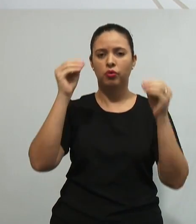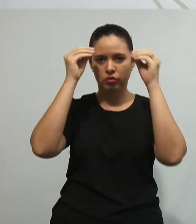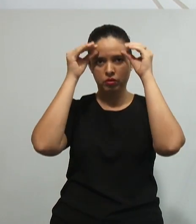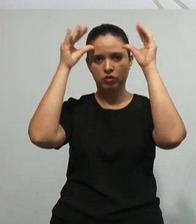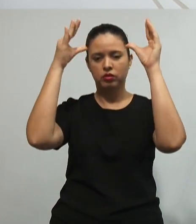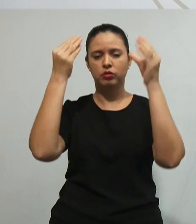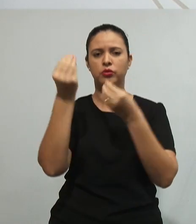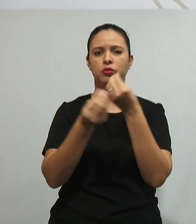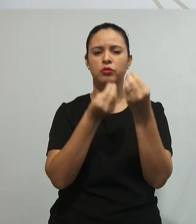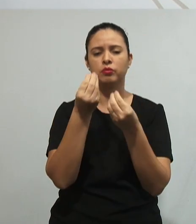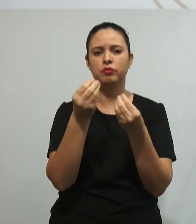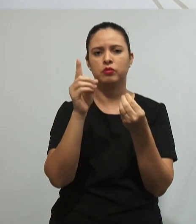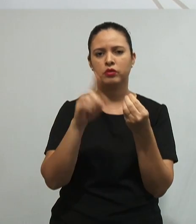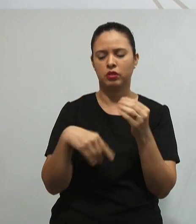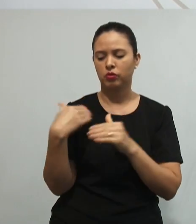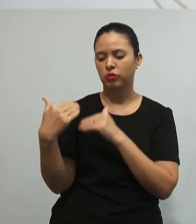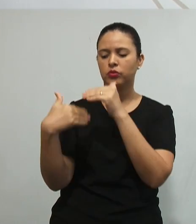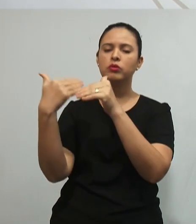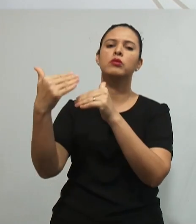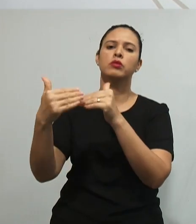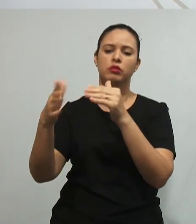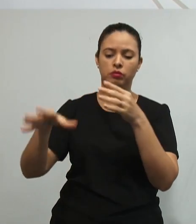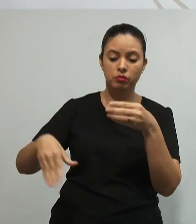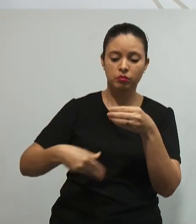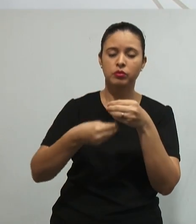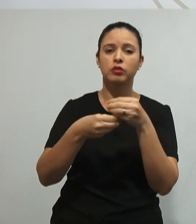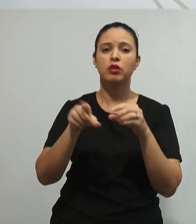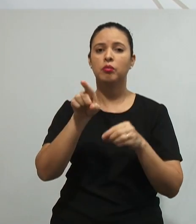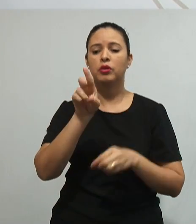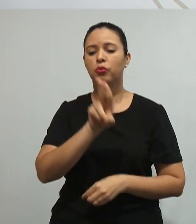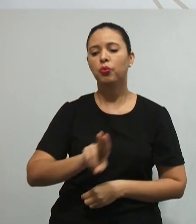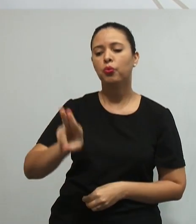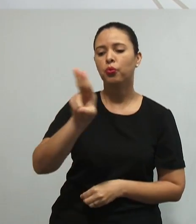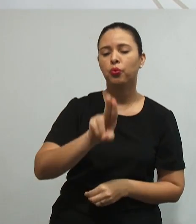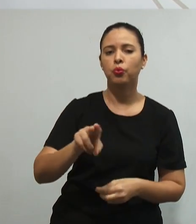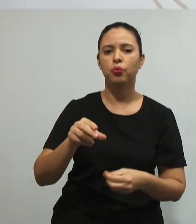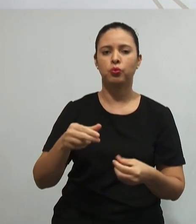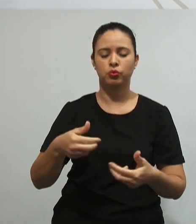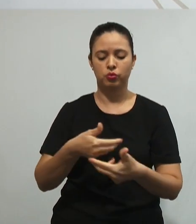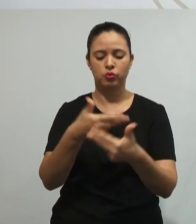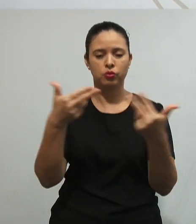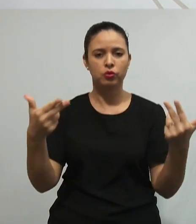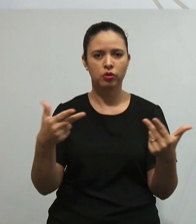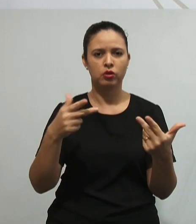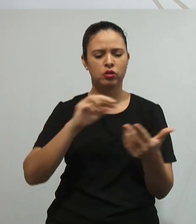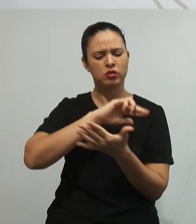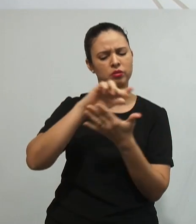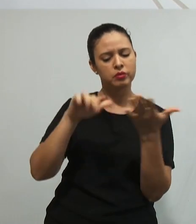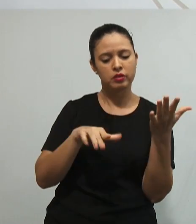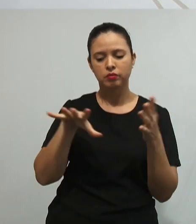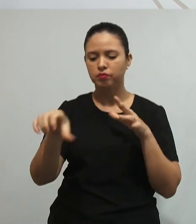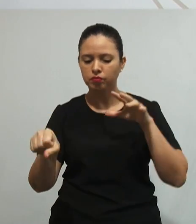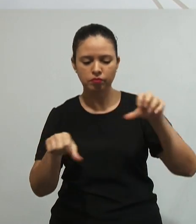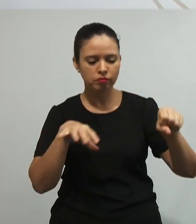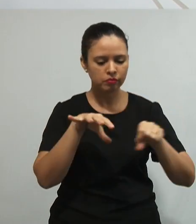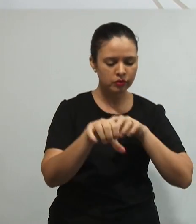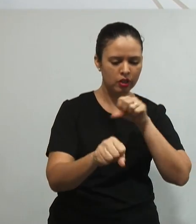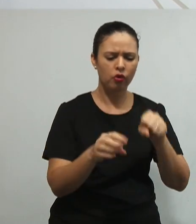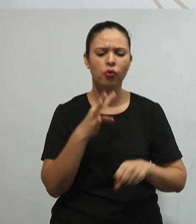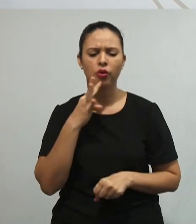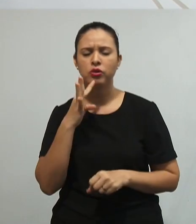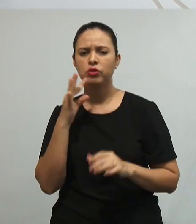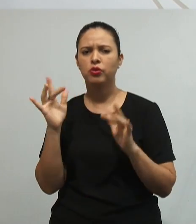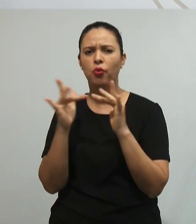de forma construtiva e na manipulação. A criança manipula o objeto e ela vai conhecendo o